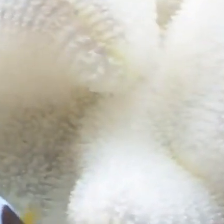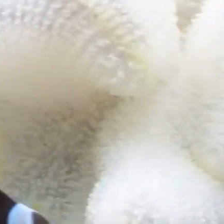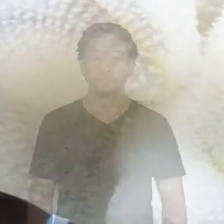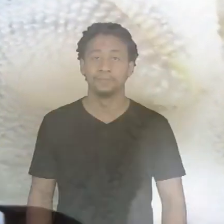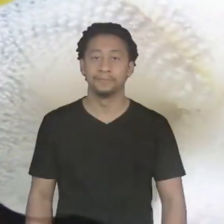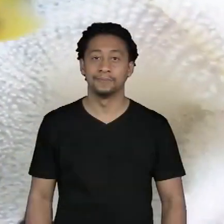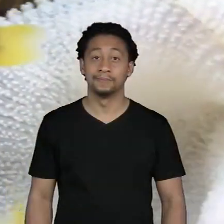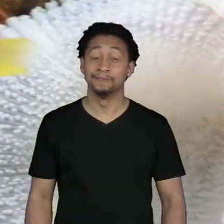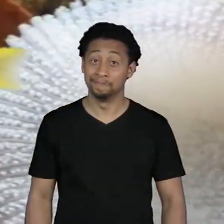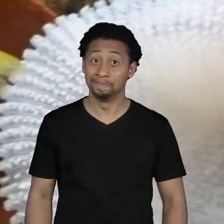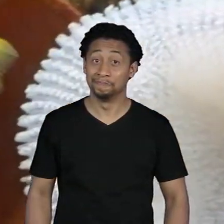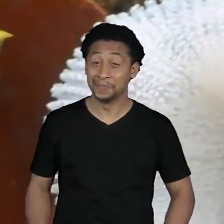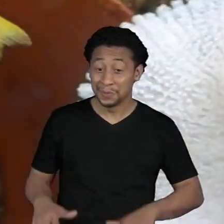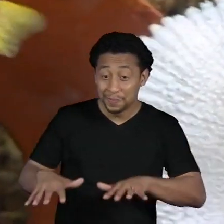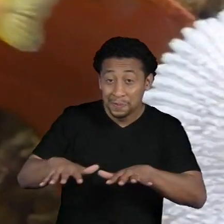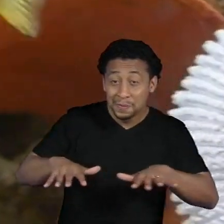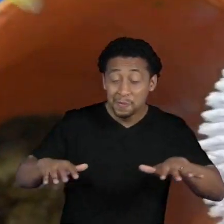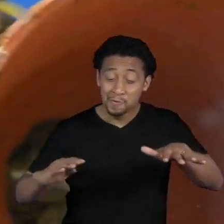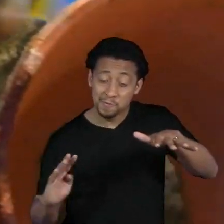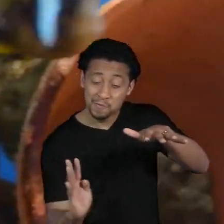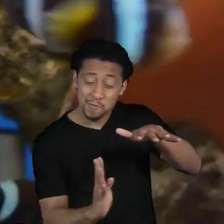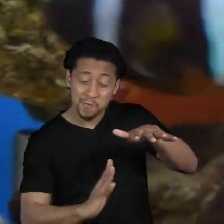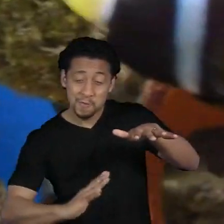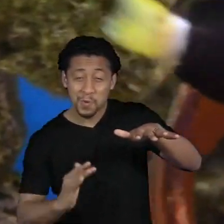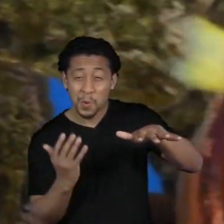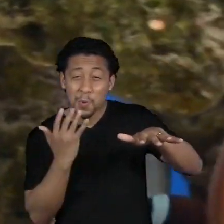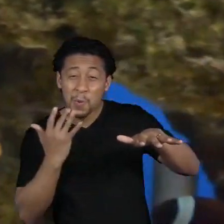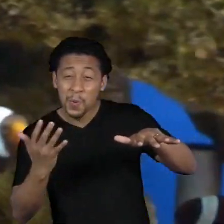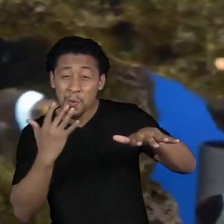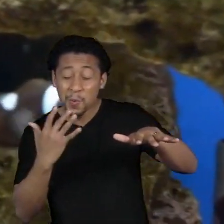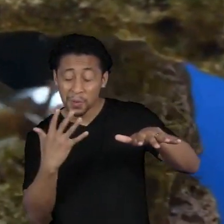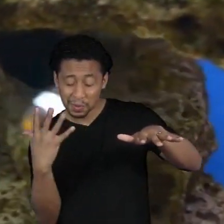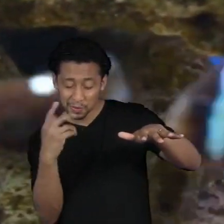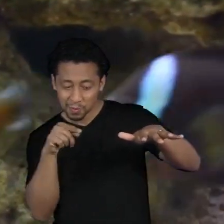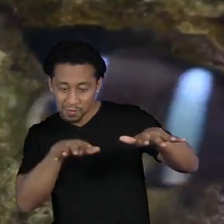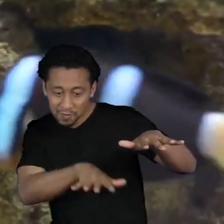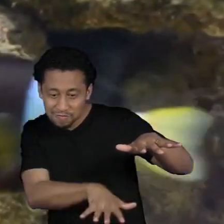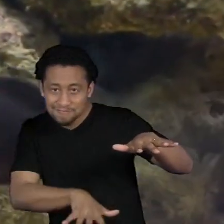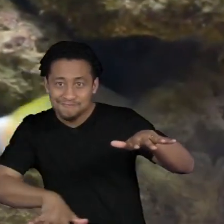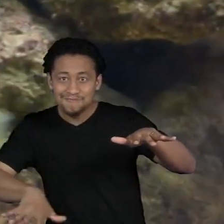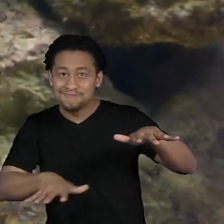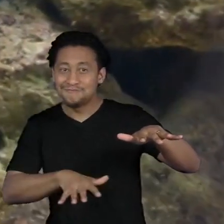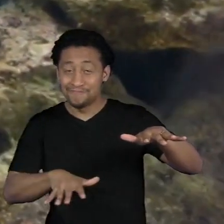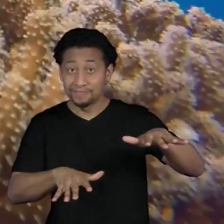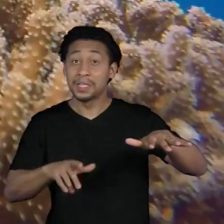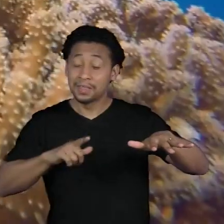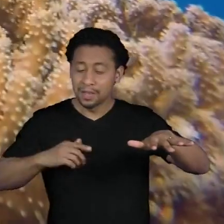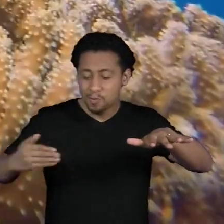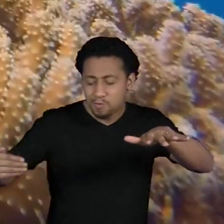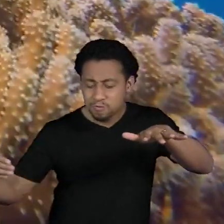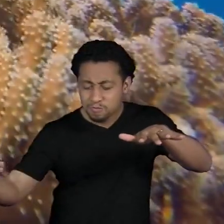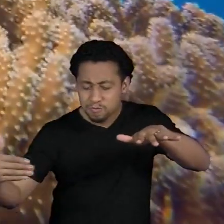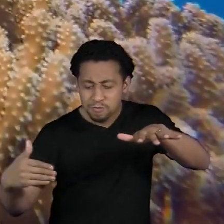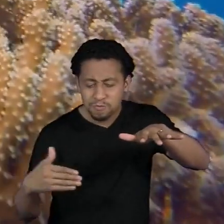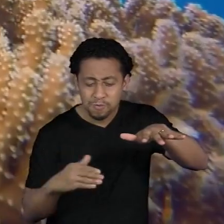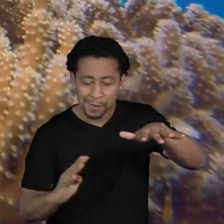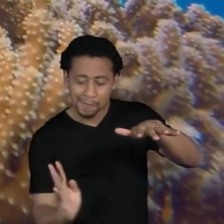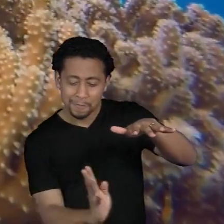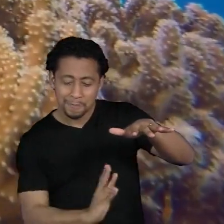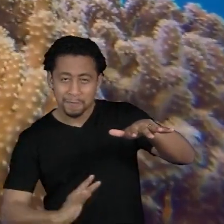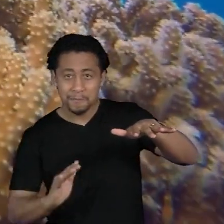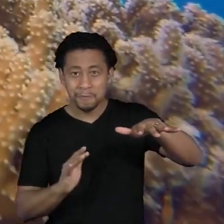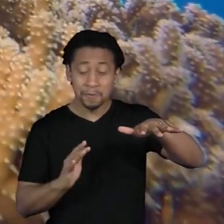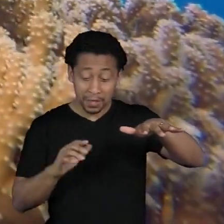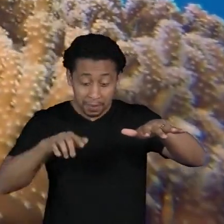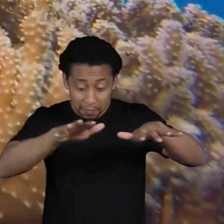Misteriosos, coloridos, fascinantes Os corais são seres vivos que habitam o fundo do mar e